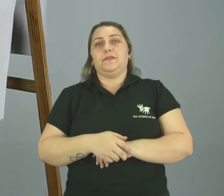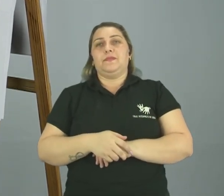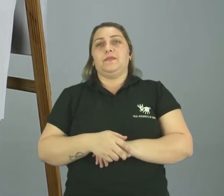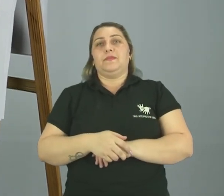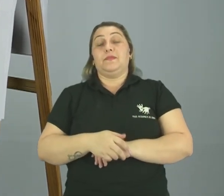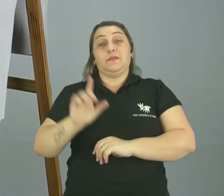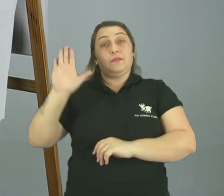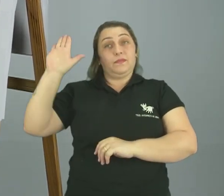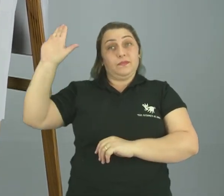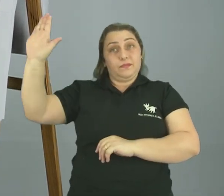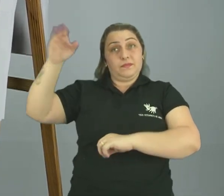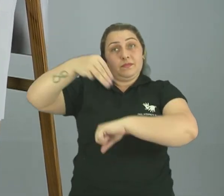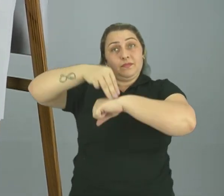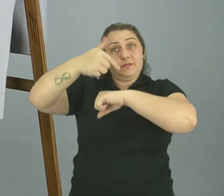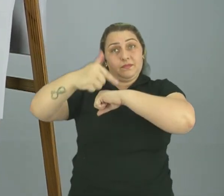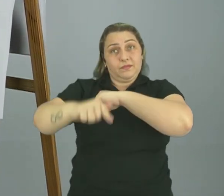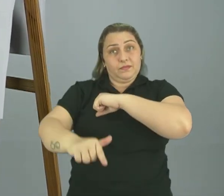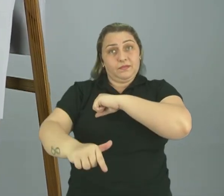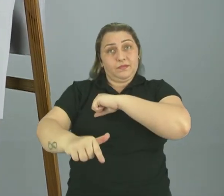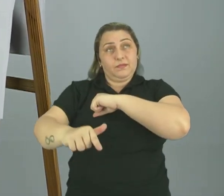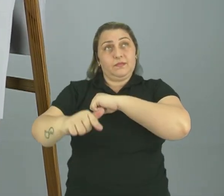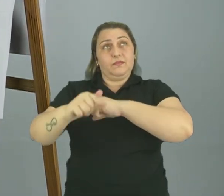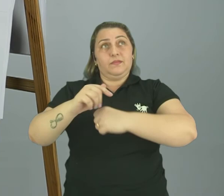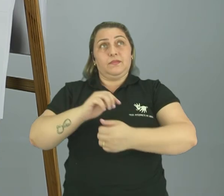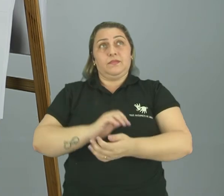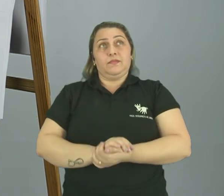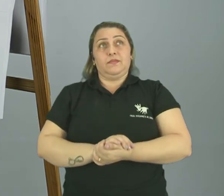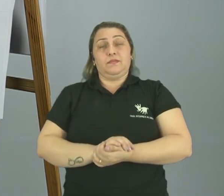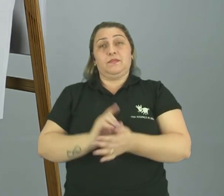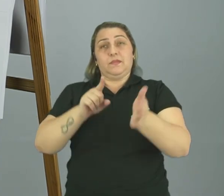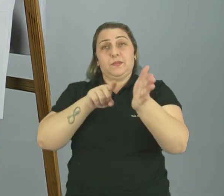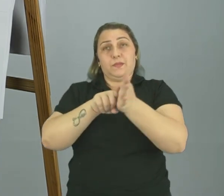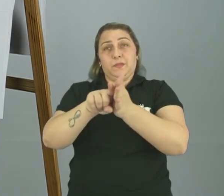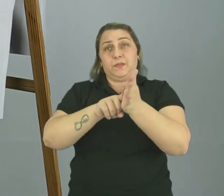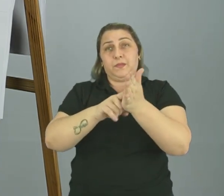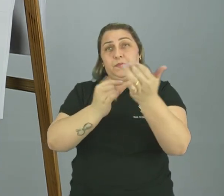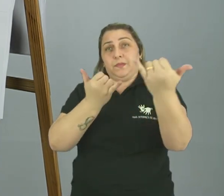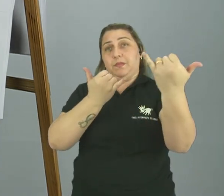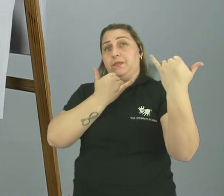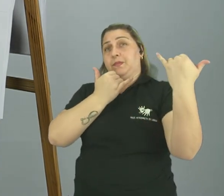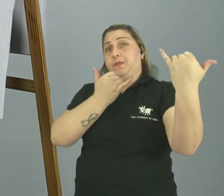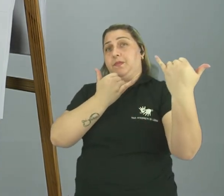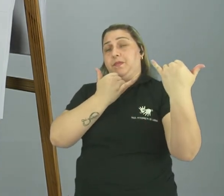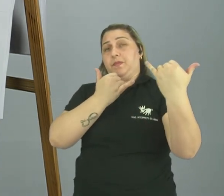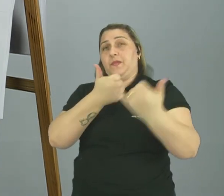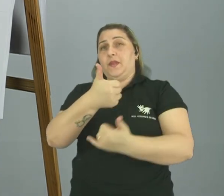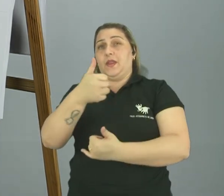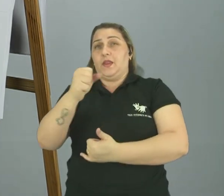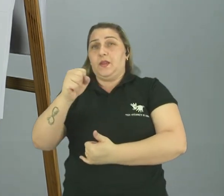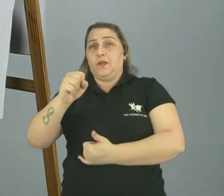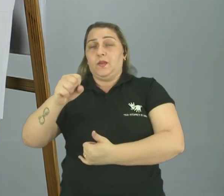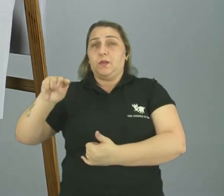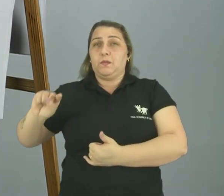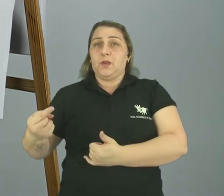Lá Temos Pelos dados Do IBGE 18